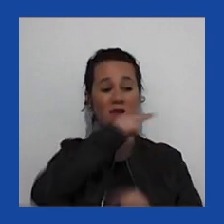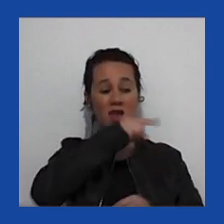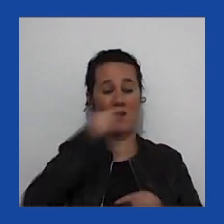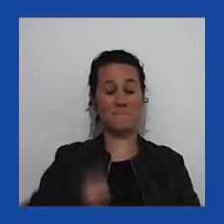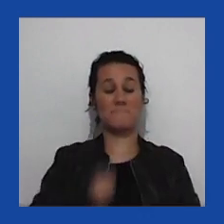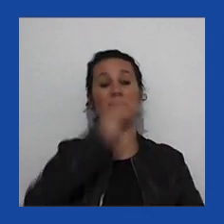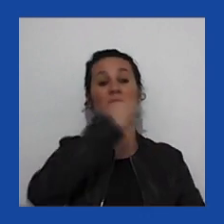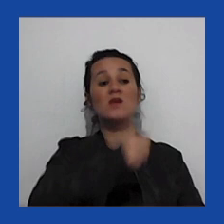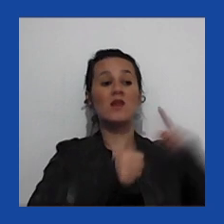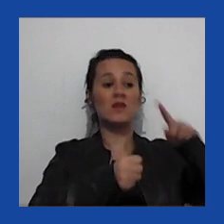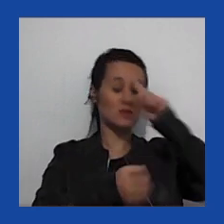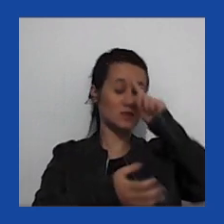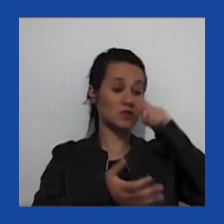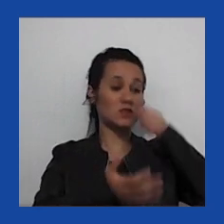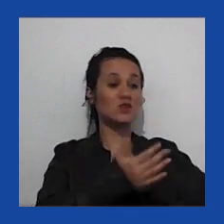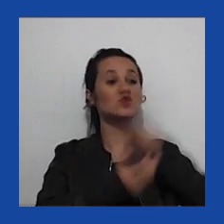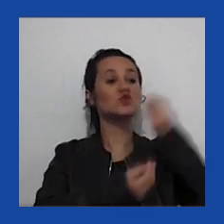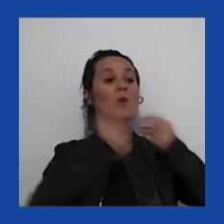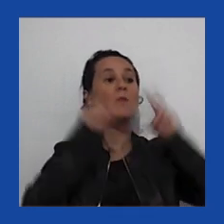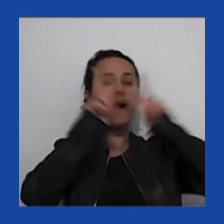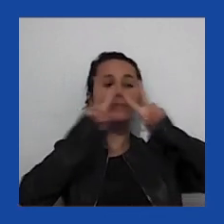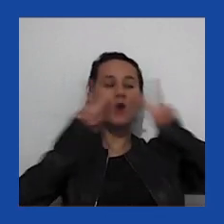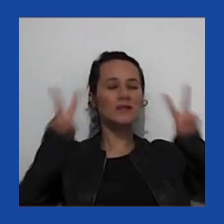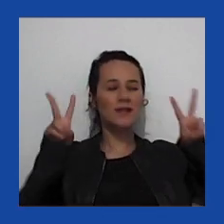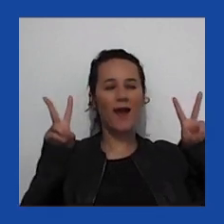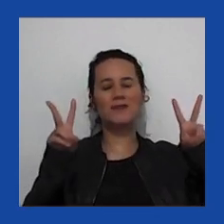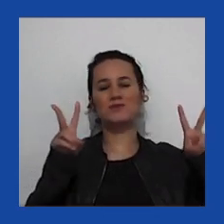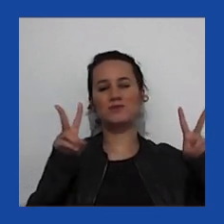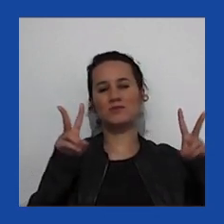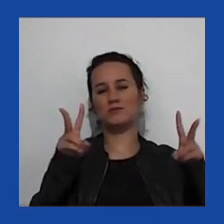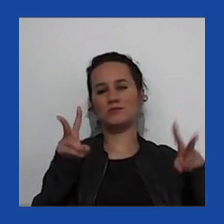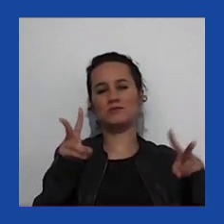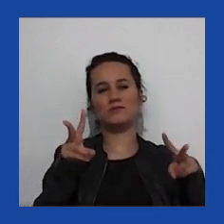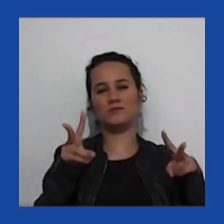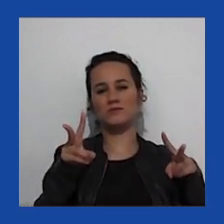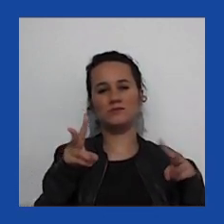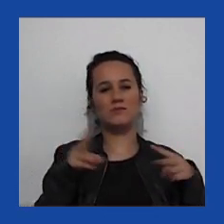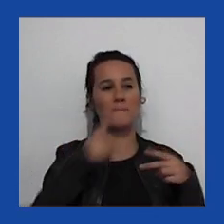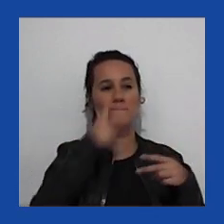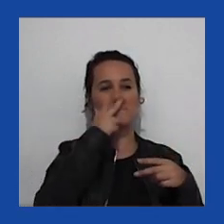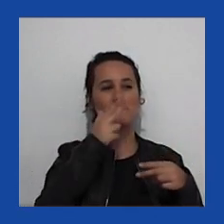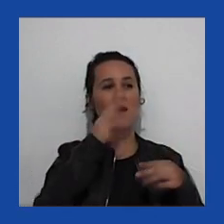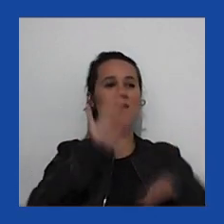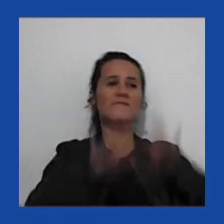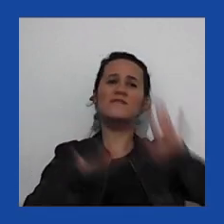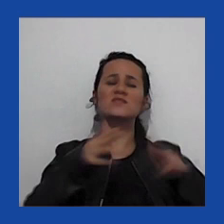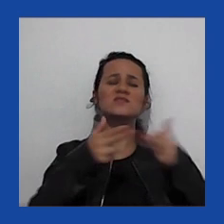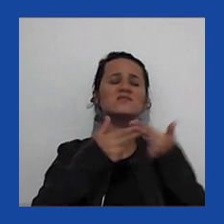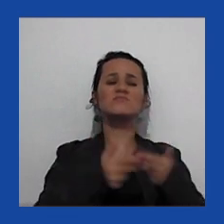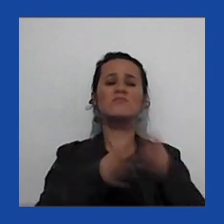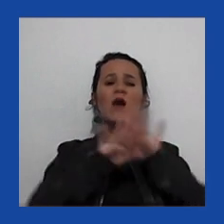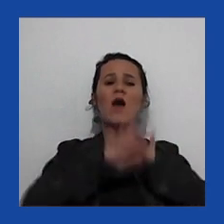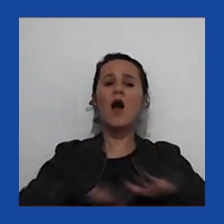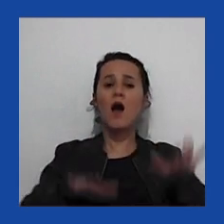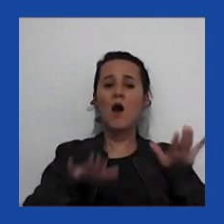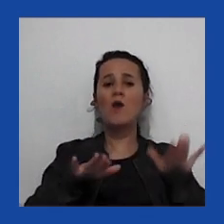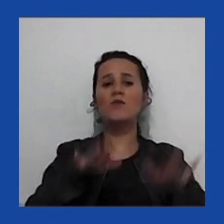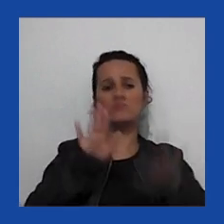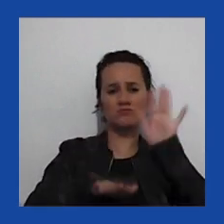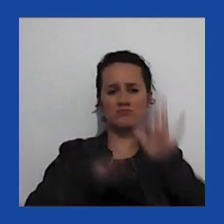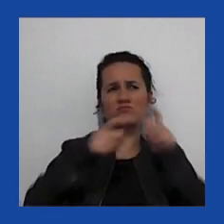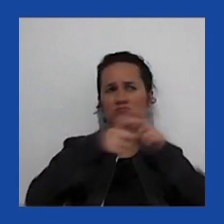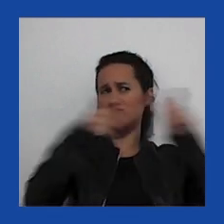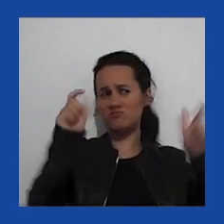ele toma em relação aos protestos basicamente pacíficos, geralmente pacíficos,